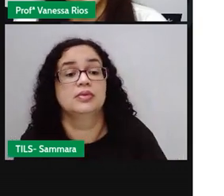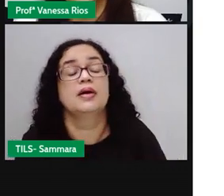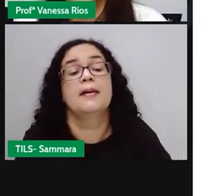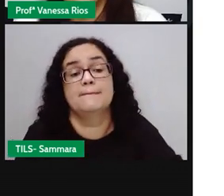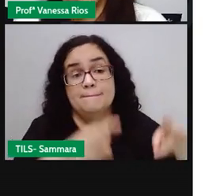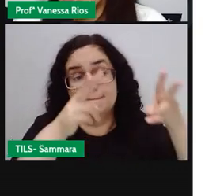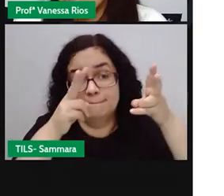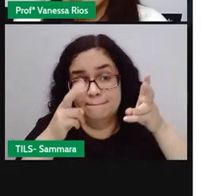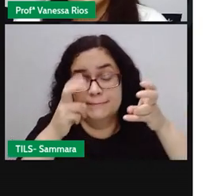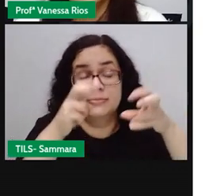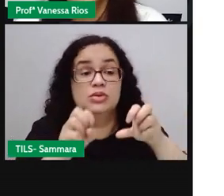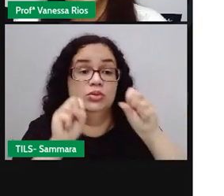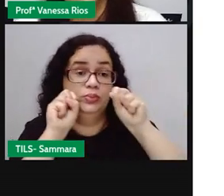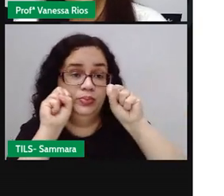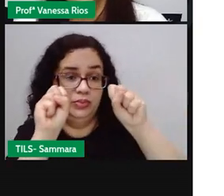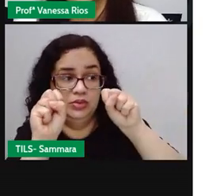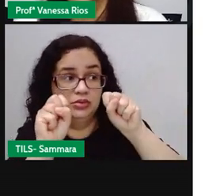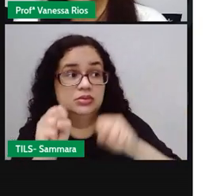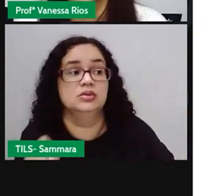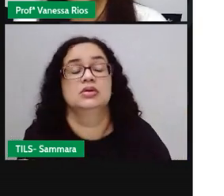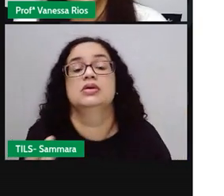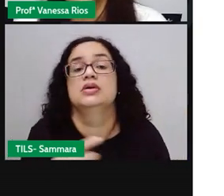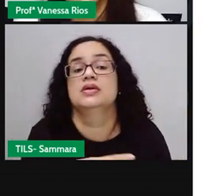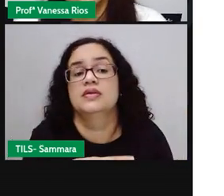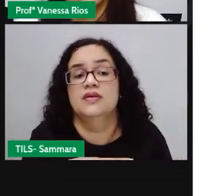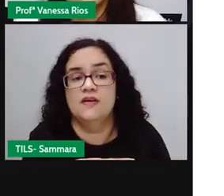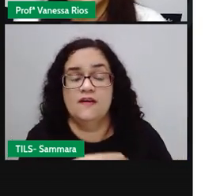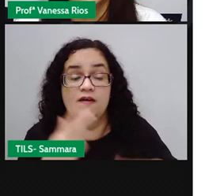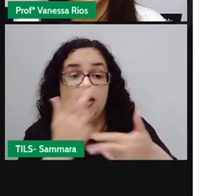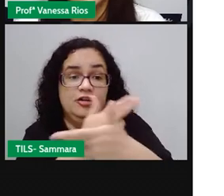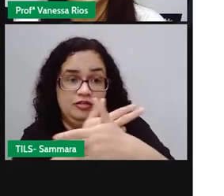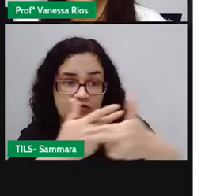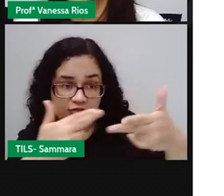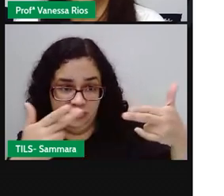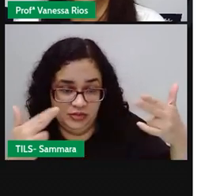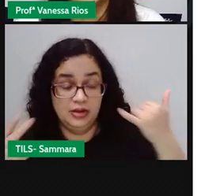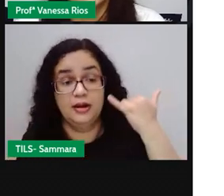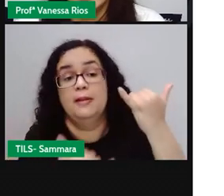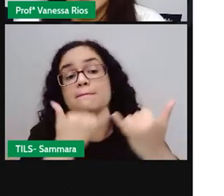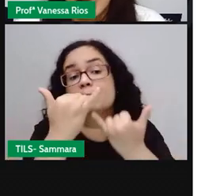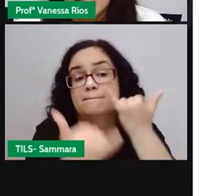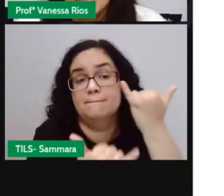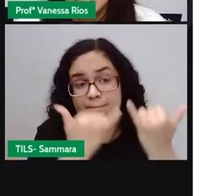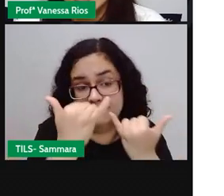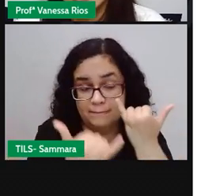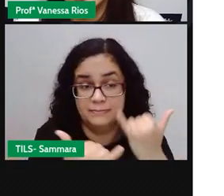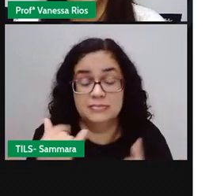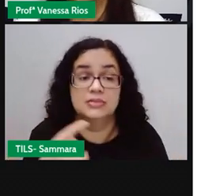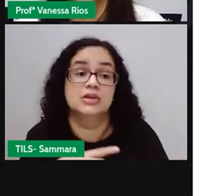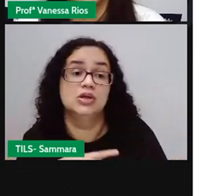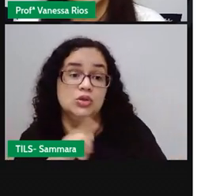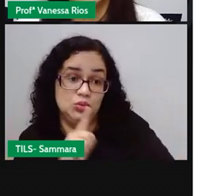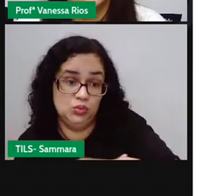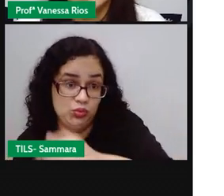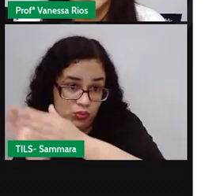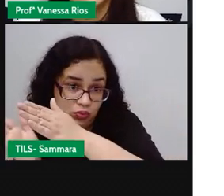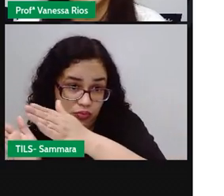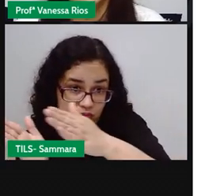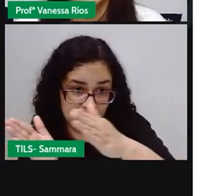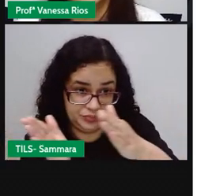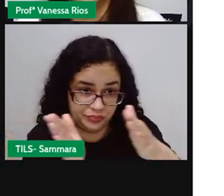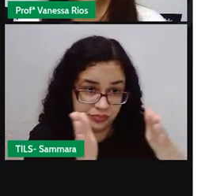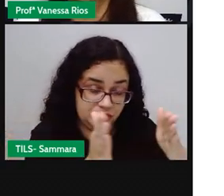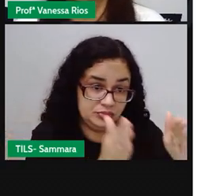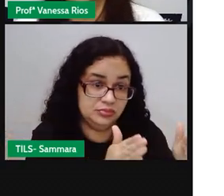a gente percebe aí que pode sim existir essas variações, né? As brincadeiras, elas passam entre os tempos e permitem